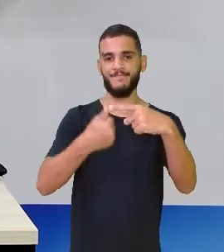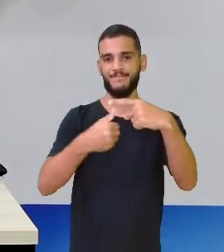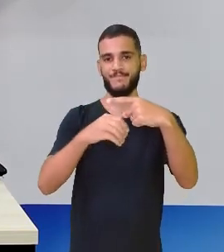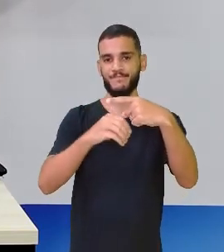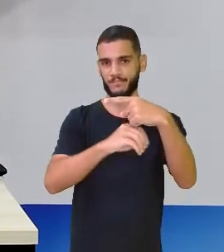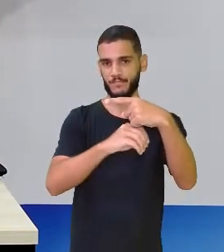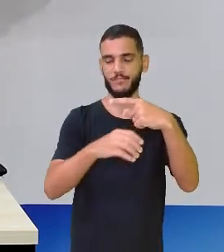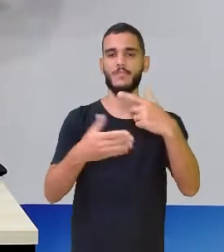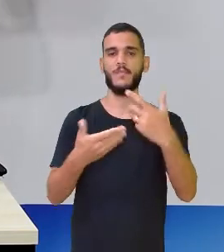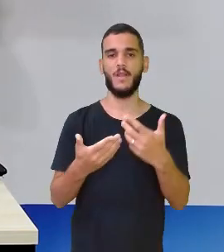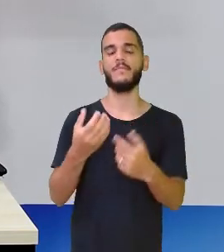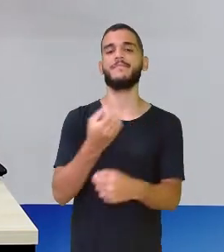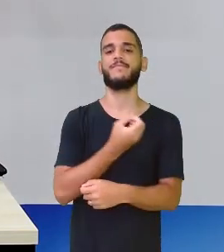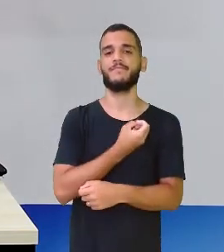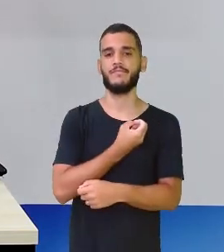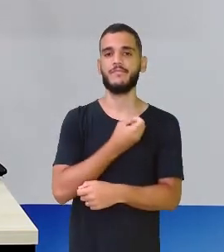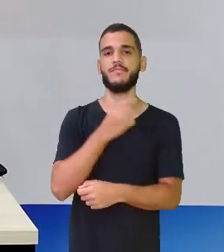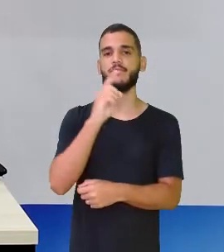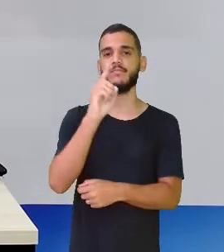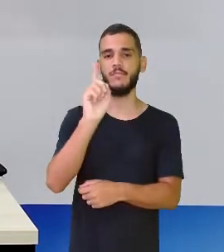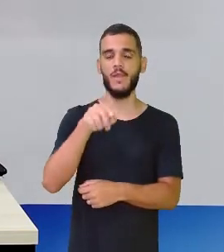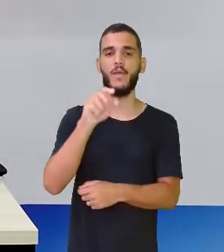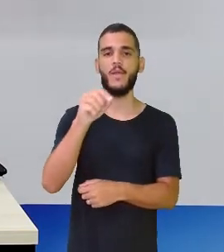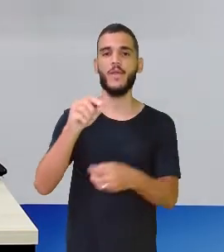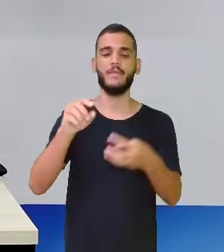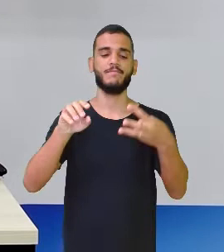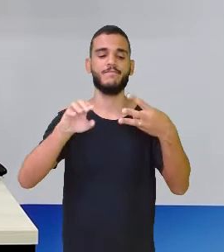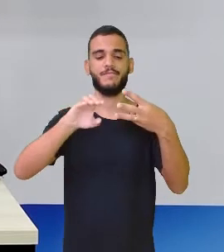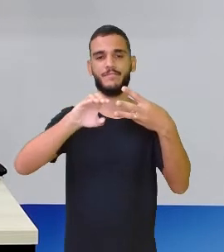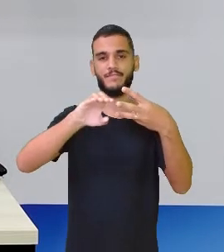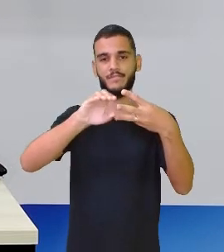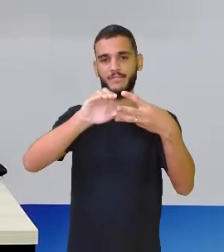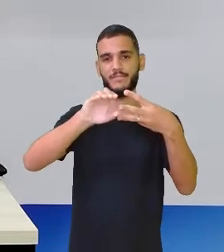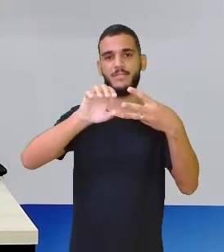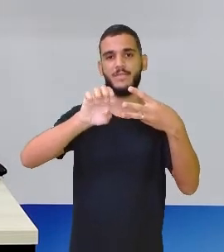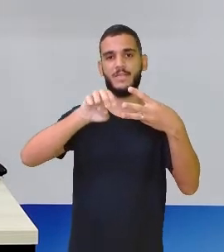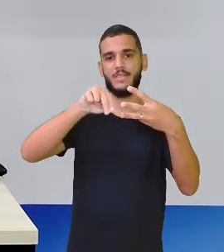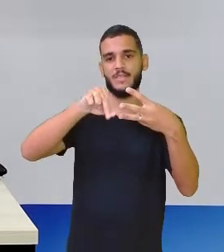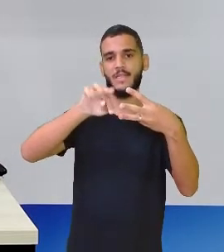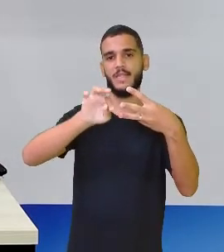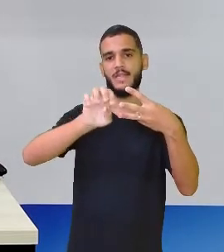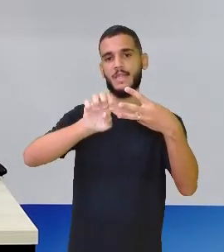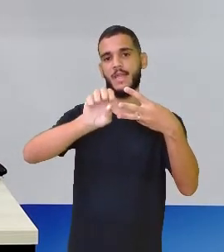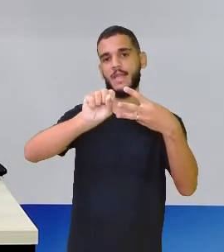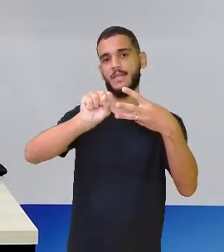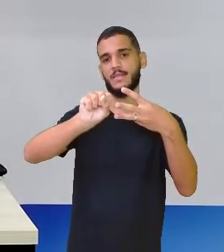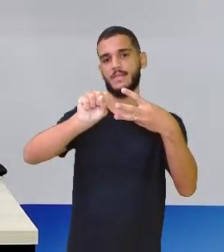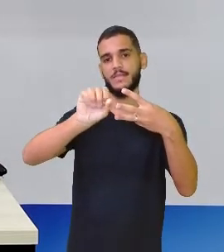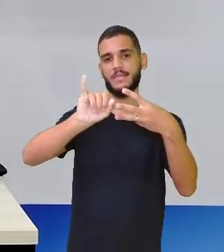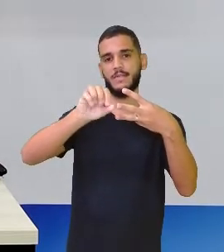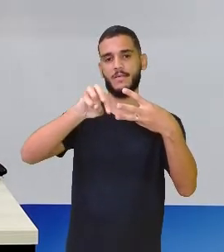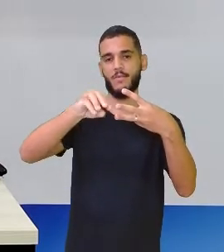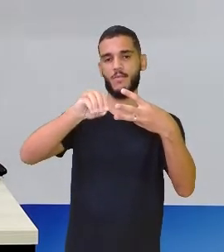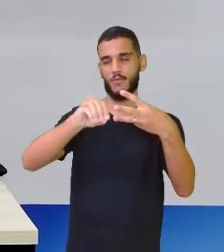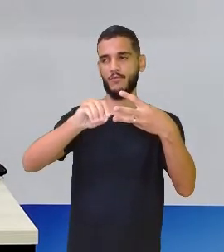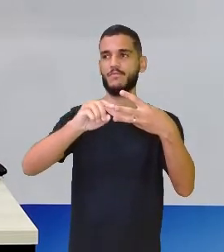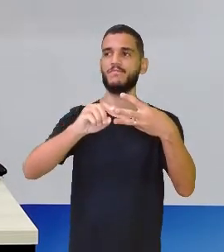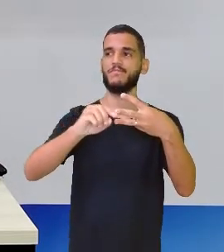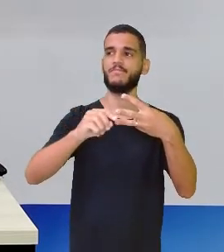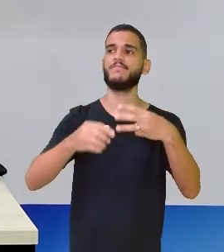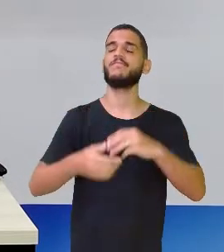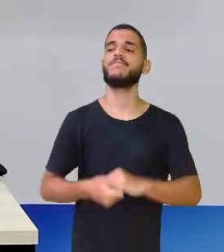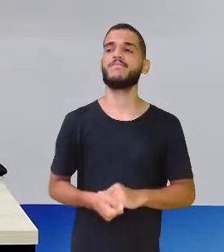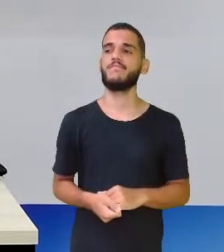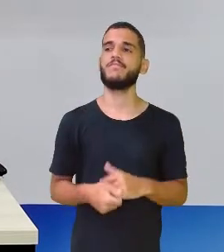decimais, um centésimo. Não é à toa que se chama, que a nossa moeda se chama centavo.